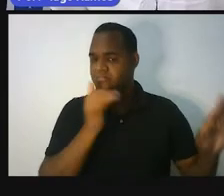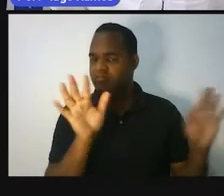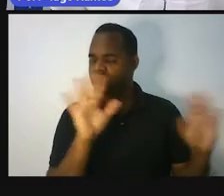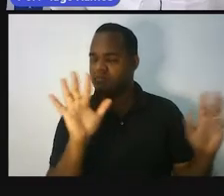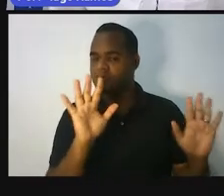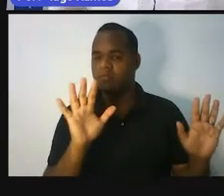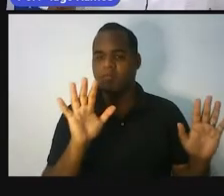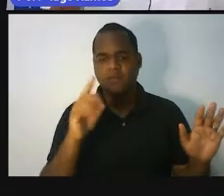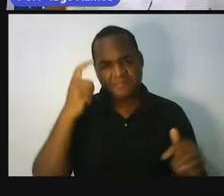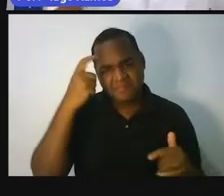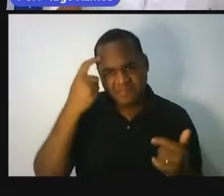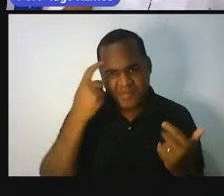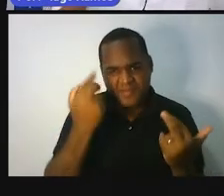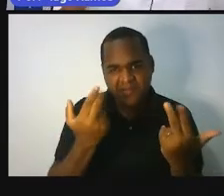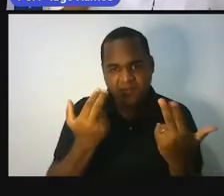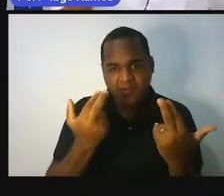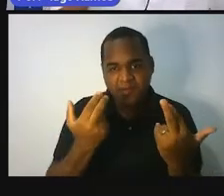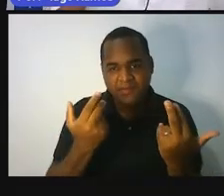pensa assim?